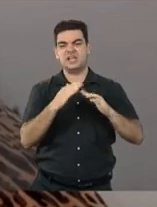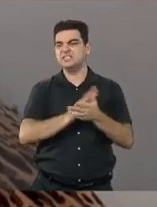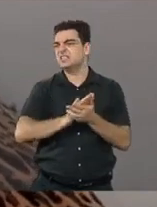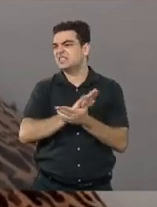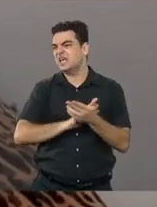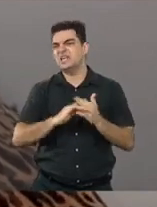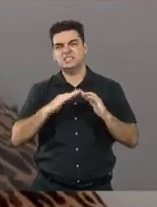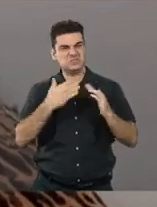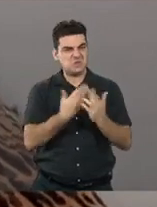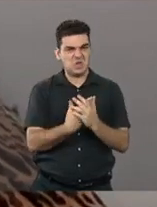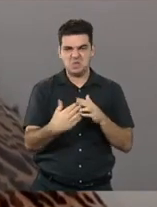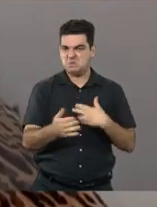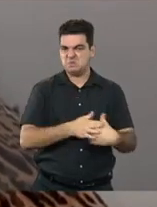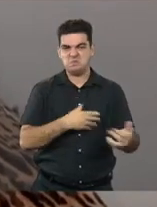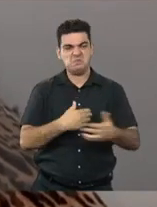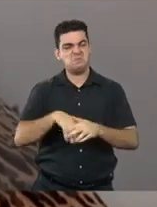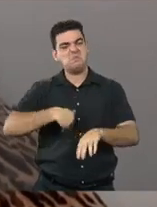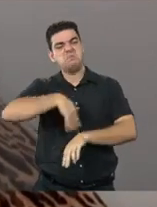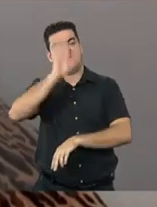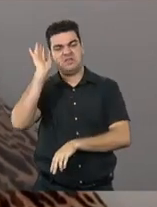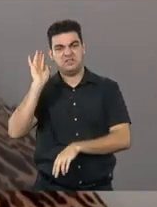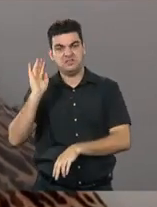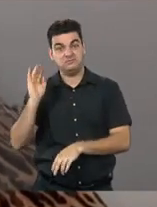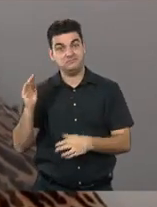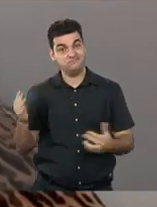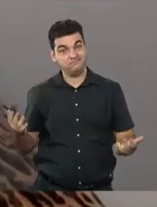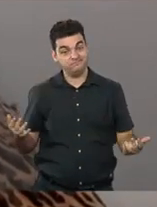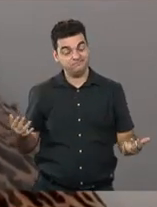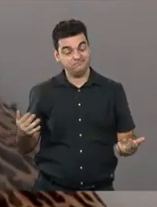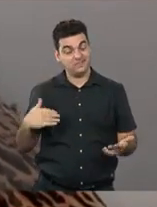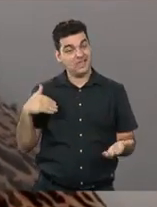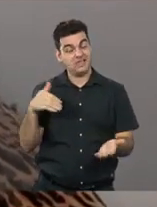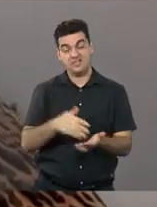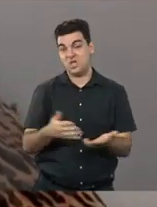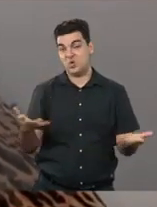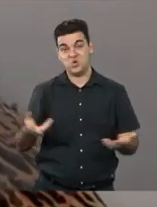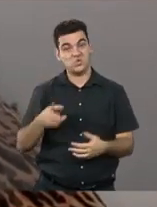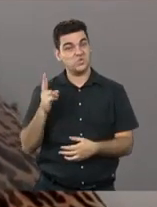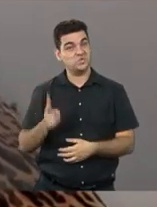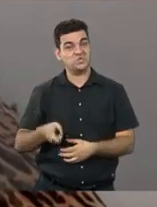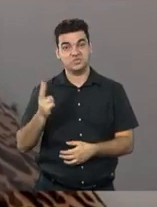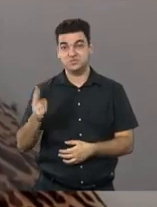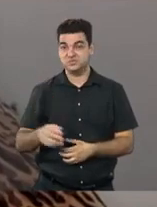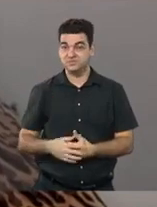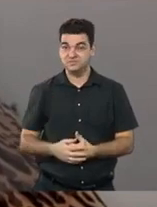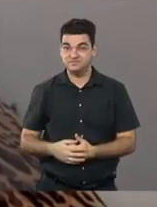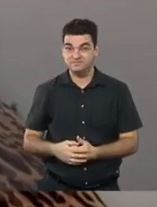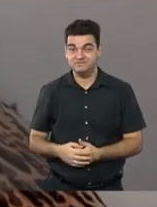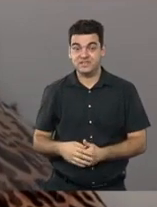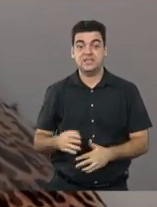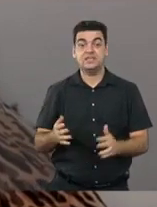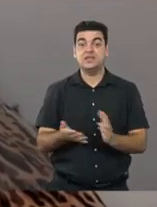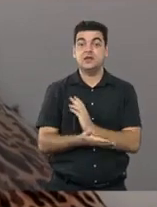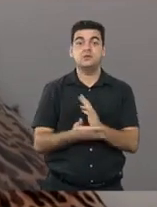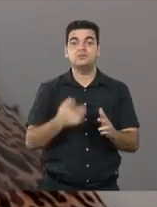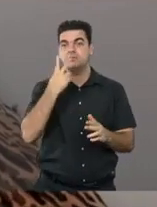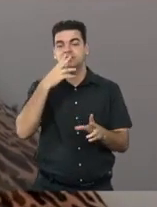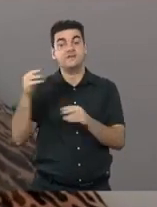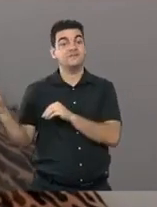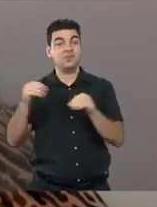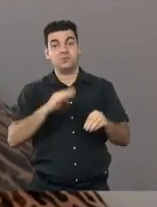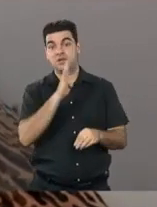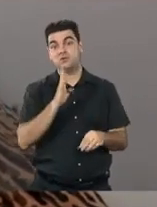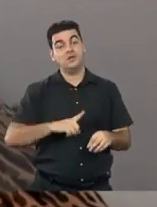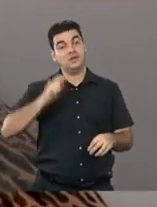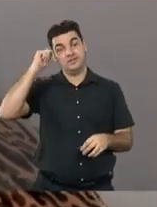escola e analfabetos. Então, daí nasceu tudo isso e a maioria que veio sem querer vir para o país era negro. Mas eu